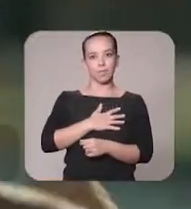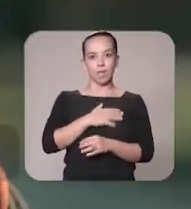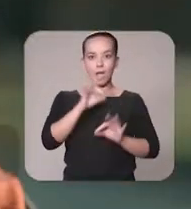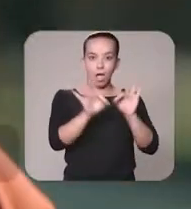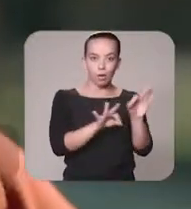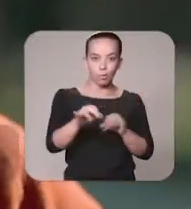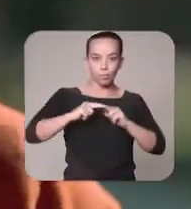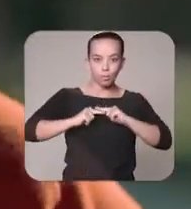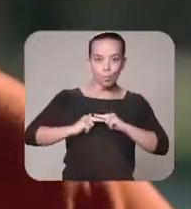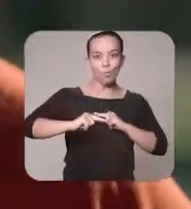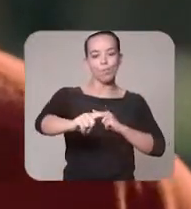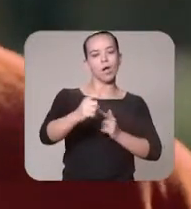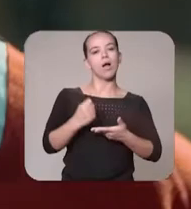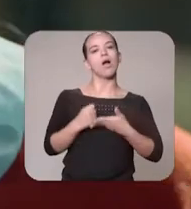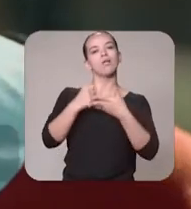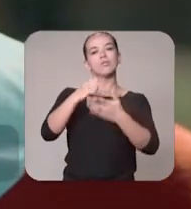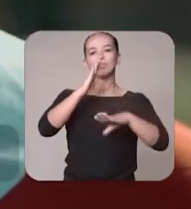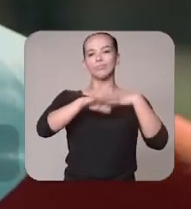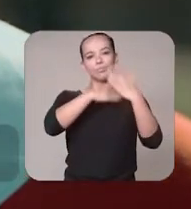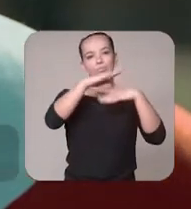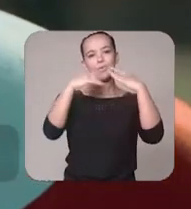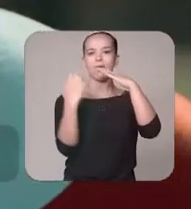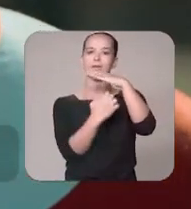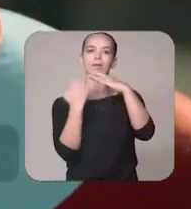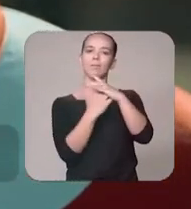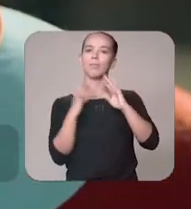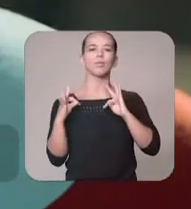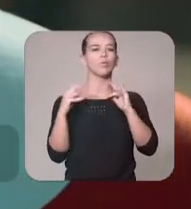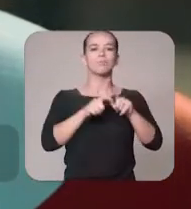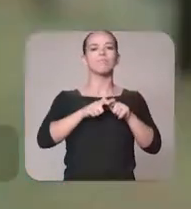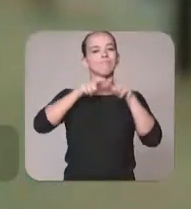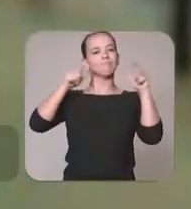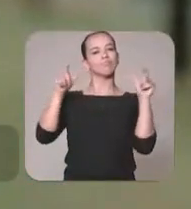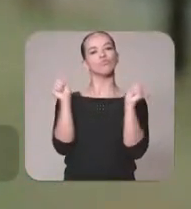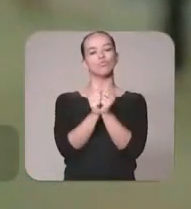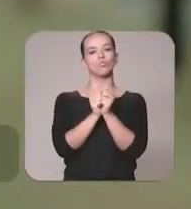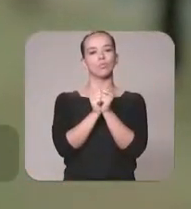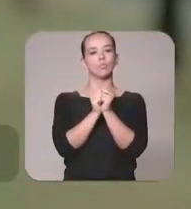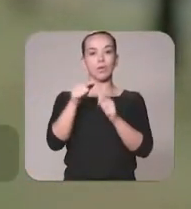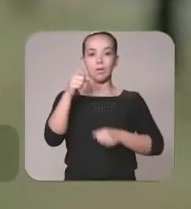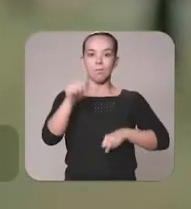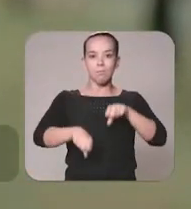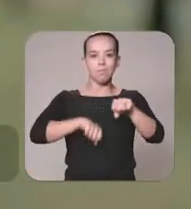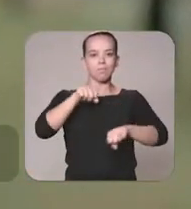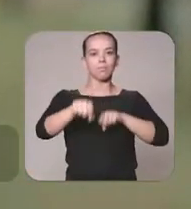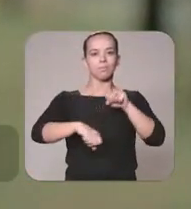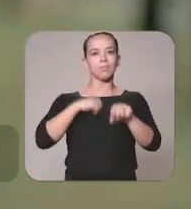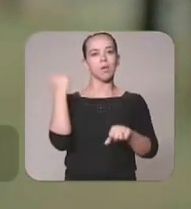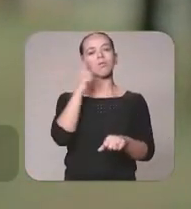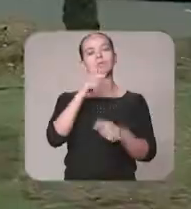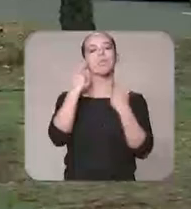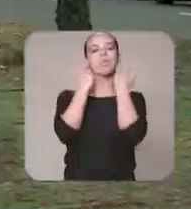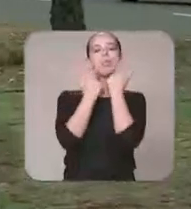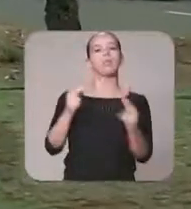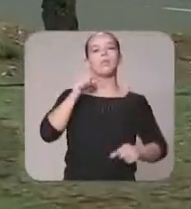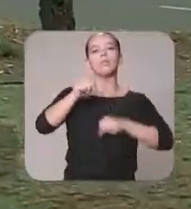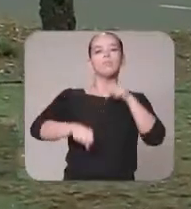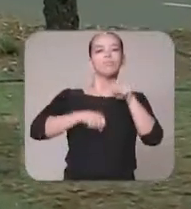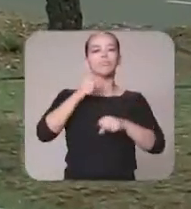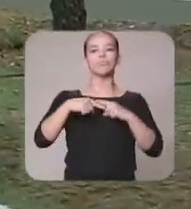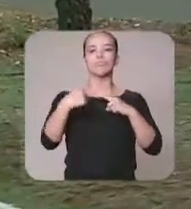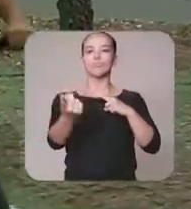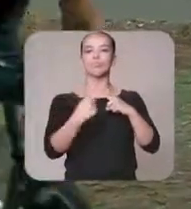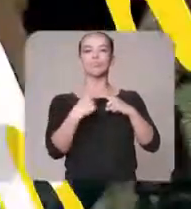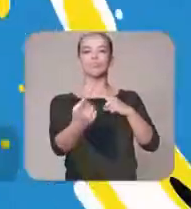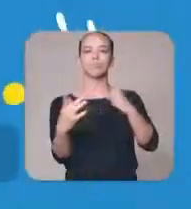né? A pavimentação ajuda no desenvolvimento, ajuda a crescer as empresas. Todo mundo cresce. Por ter a ciclovia aqui, a gente consegue andar bem mais tranquilo, com